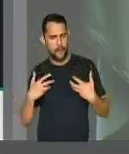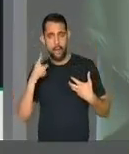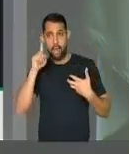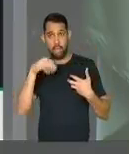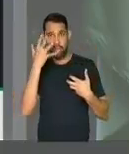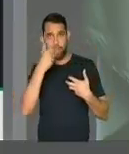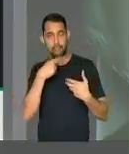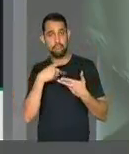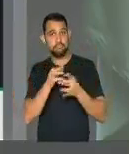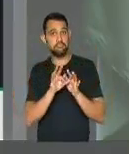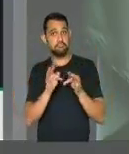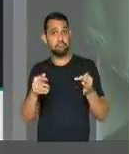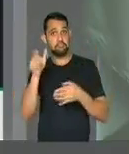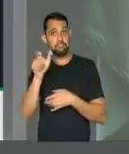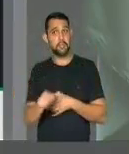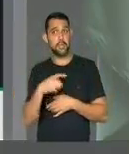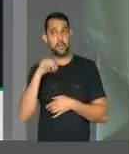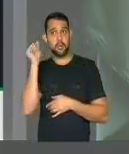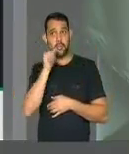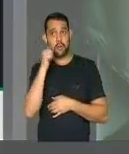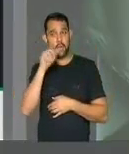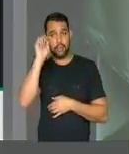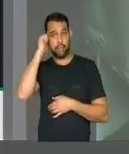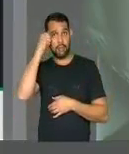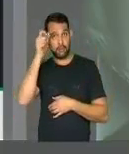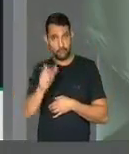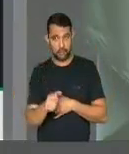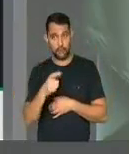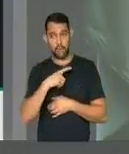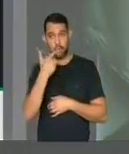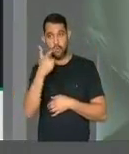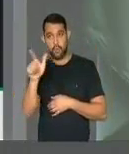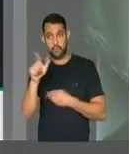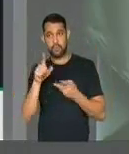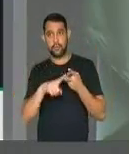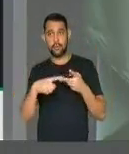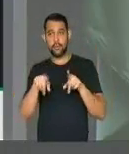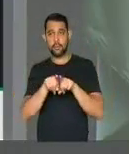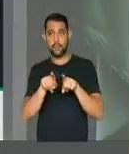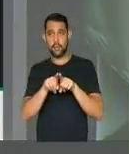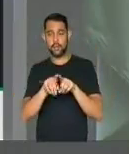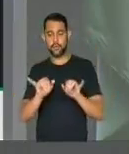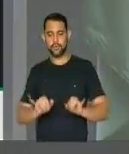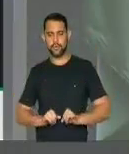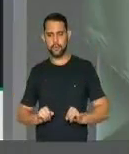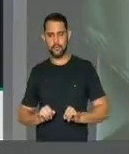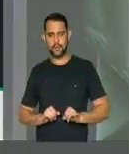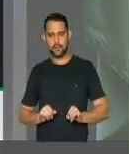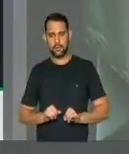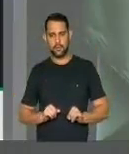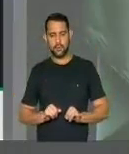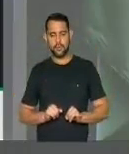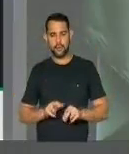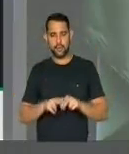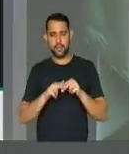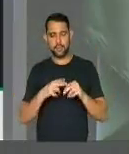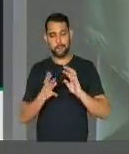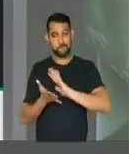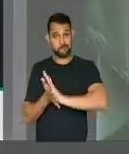ser simplesmente uma mulher negra? E o outro, também, que sofreu essa grande